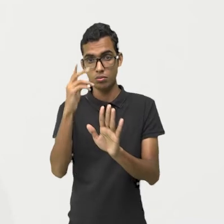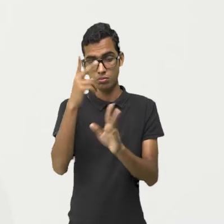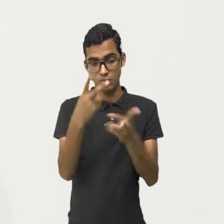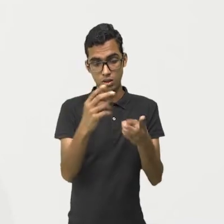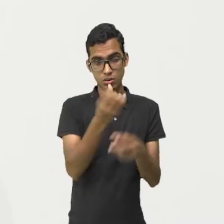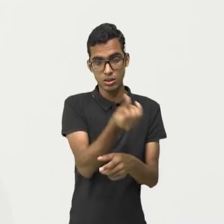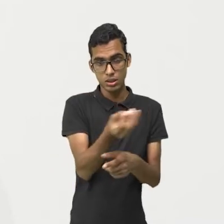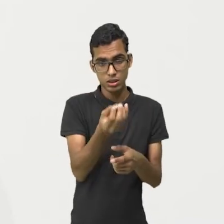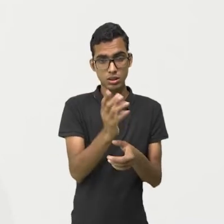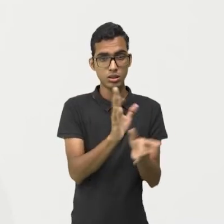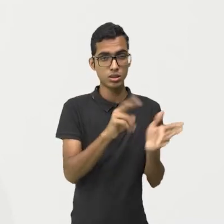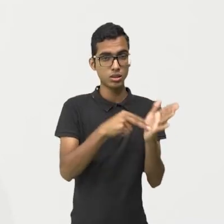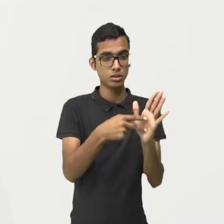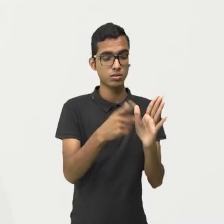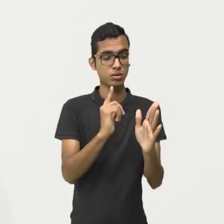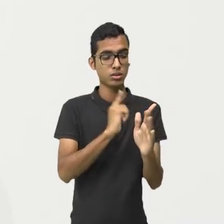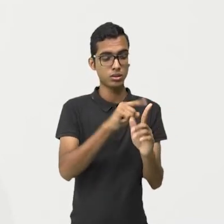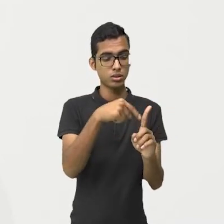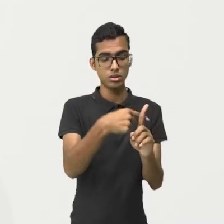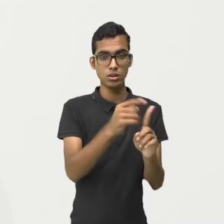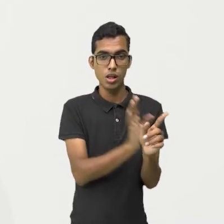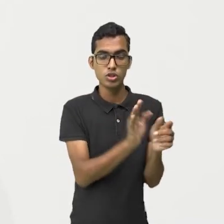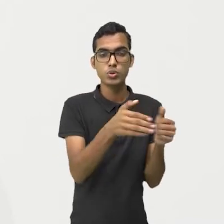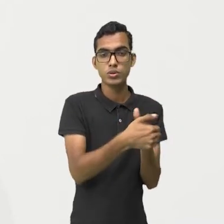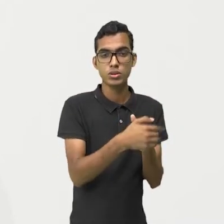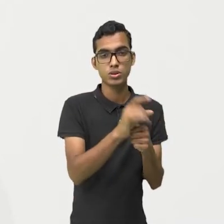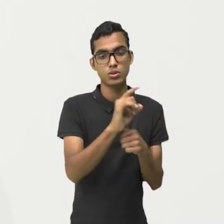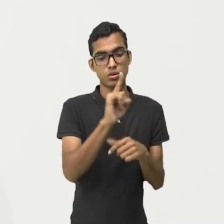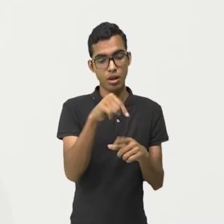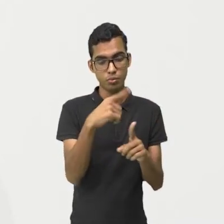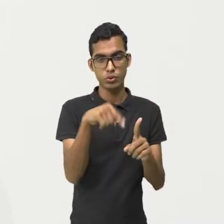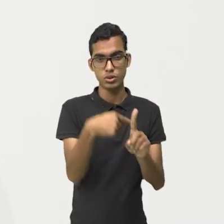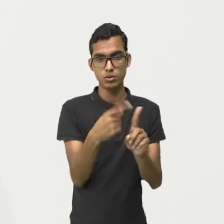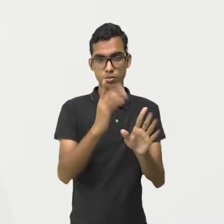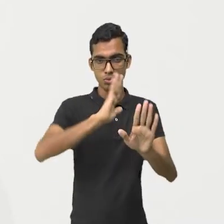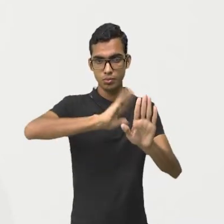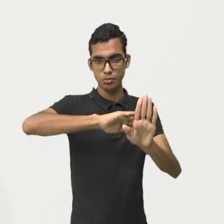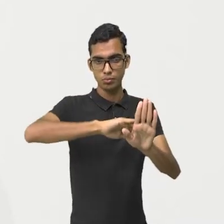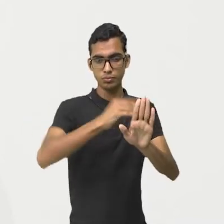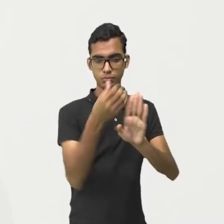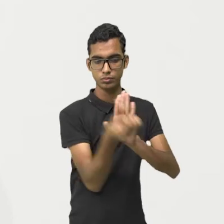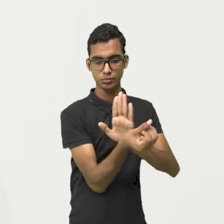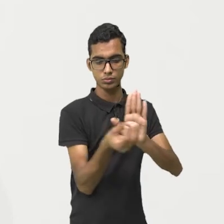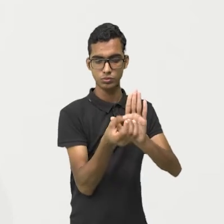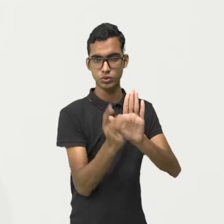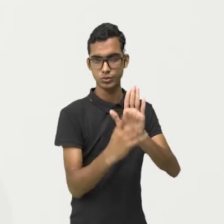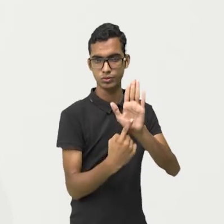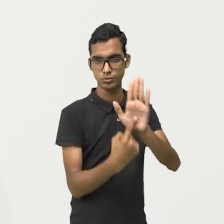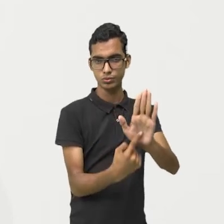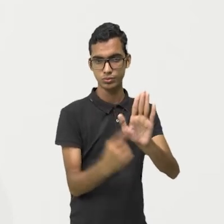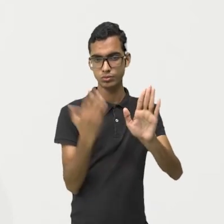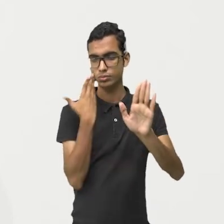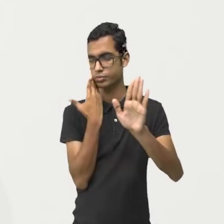botar, pode. Então, pode ser dada essa solução ou esta solução.